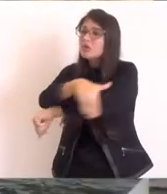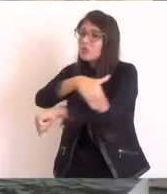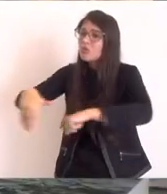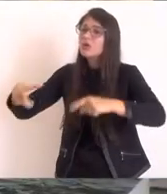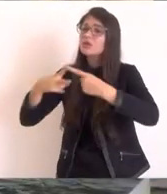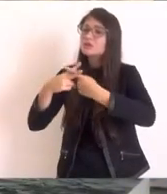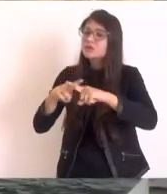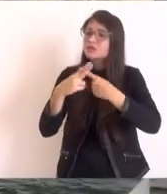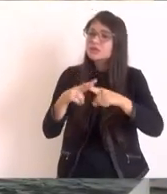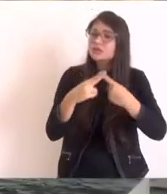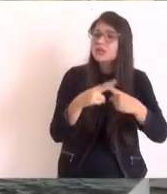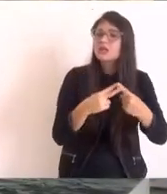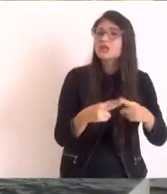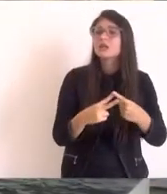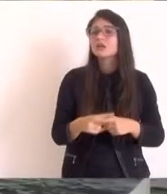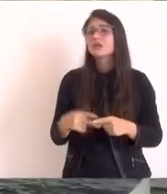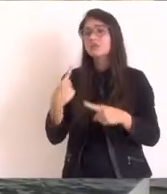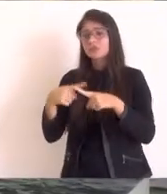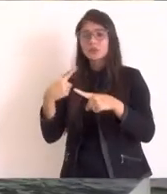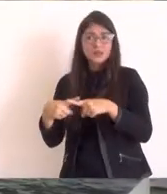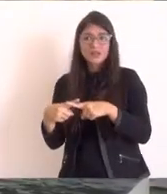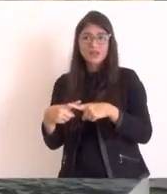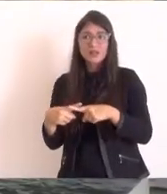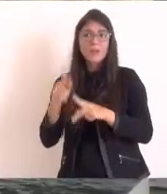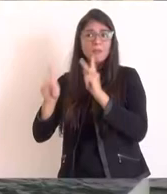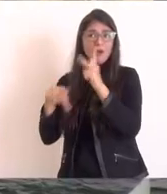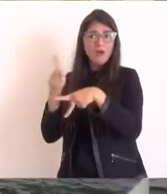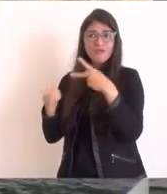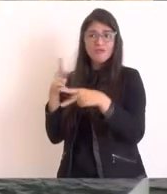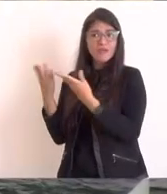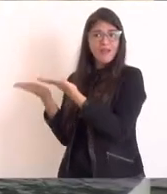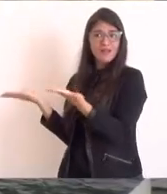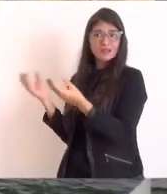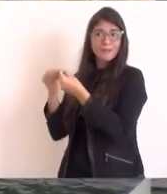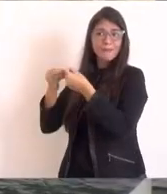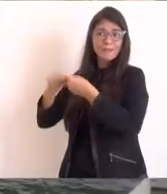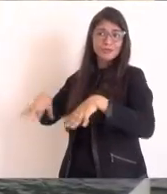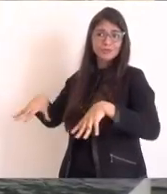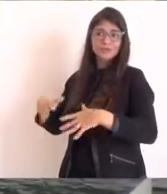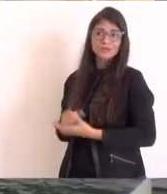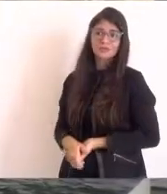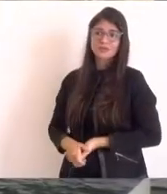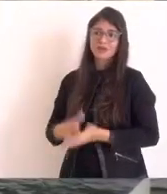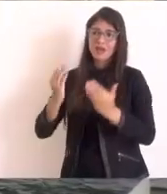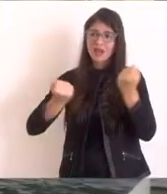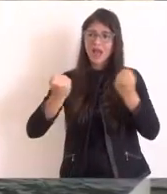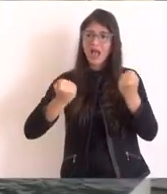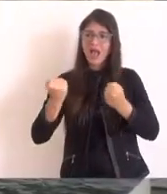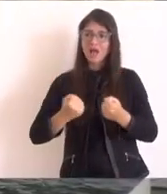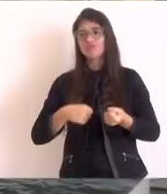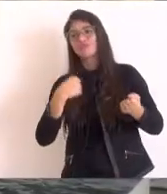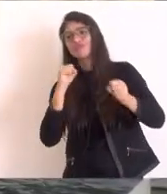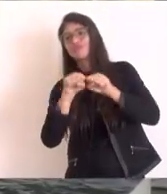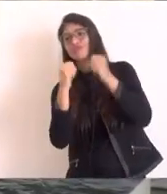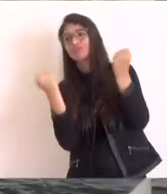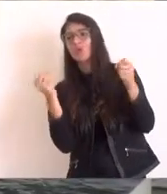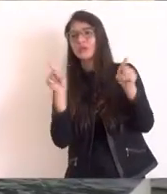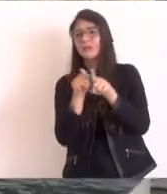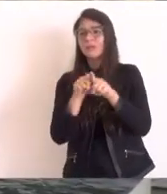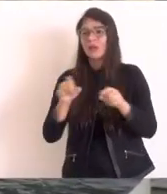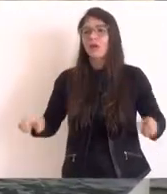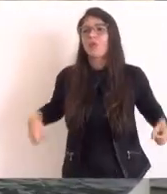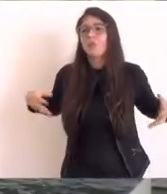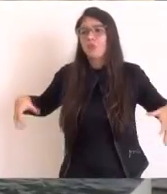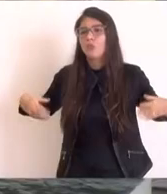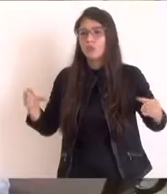simplesmente sendo prejudicado é toda uma população que quebra os seus carros e que estoura os seus pneus e fica